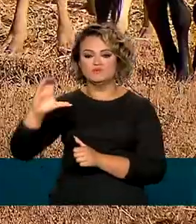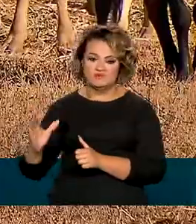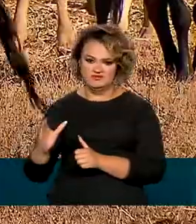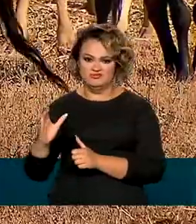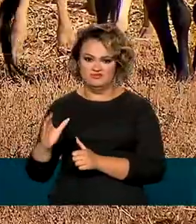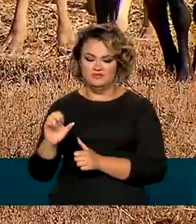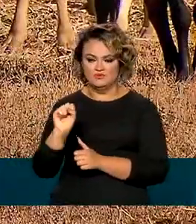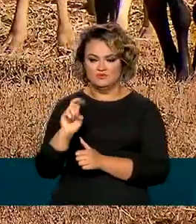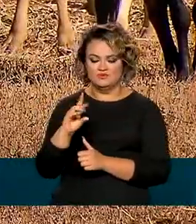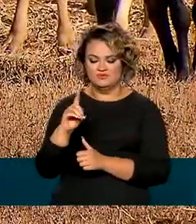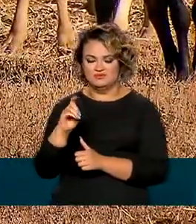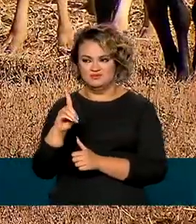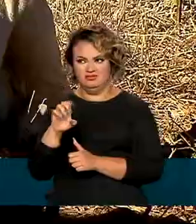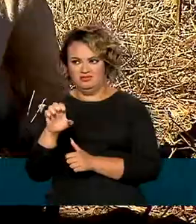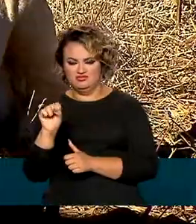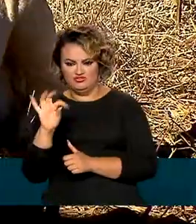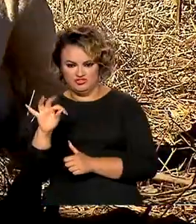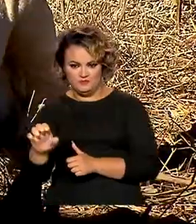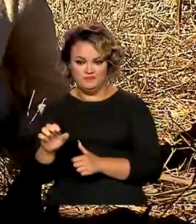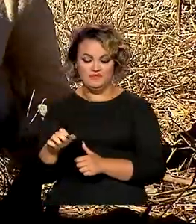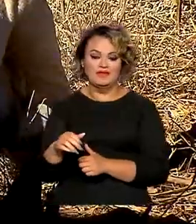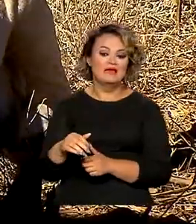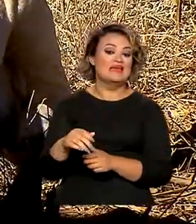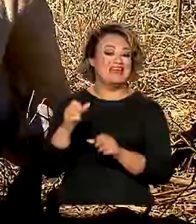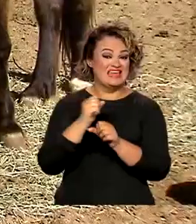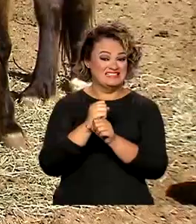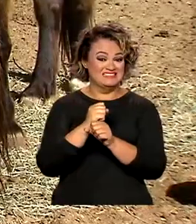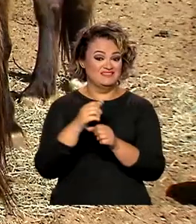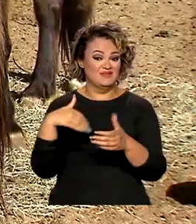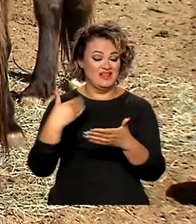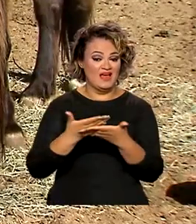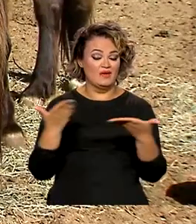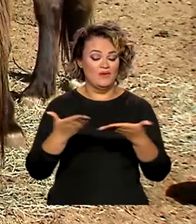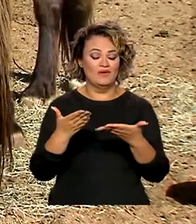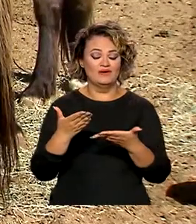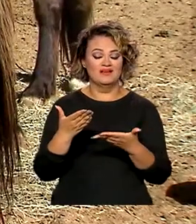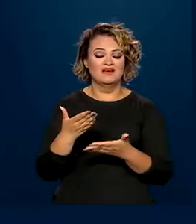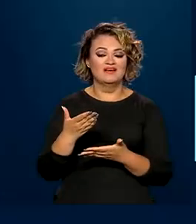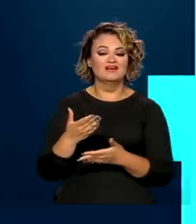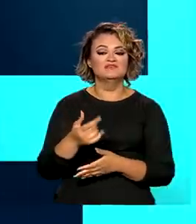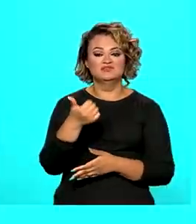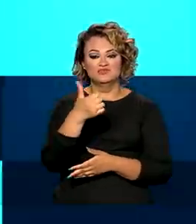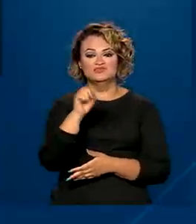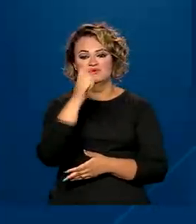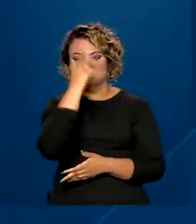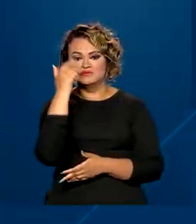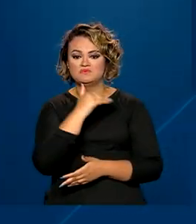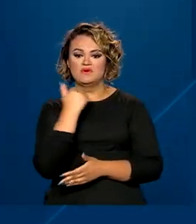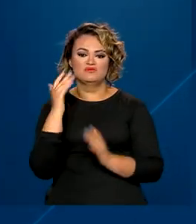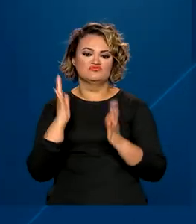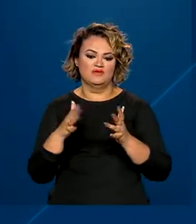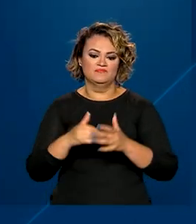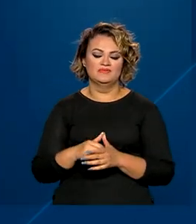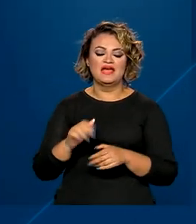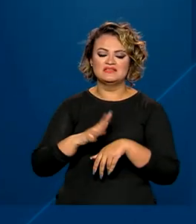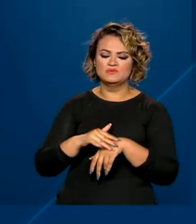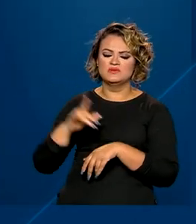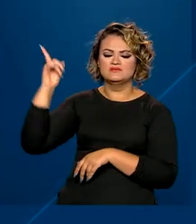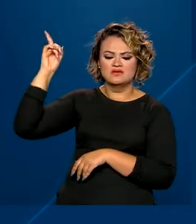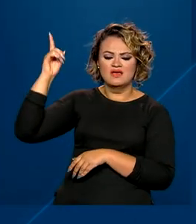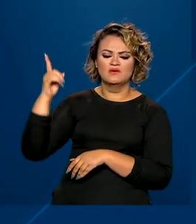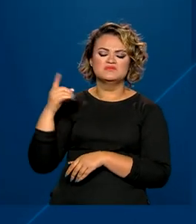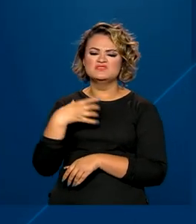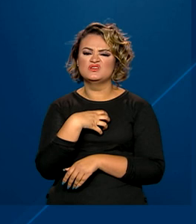setembro, o Brasil registrou 67 casos com 18 mortes. A febre maculosa apresenta